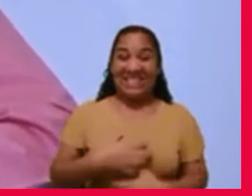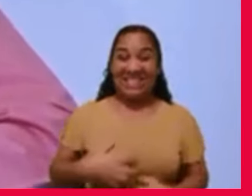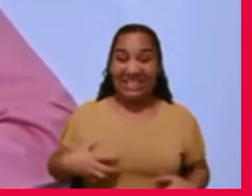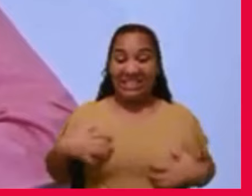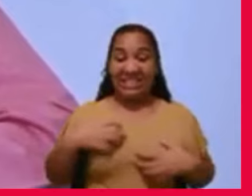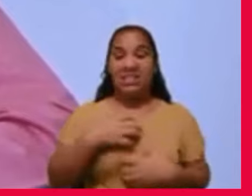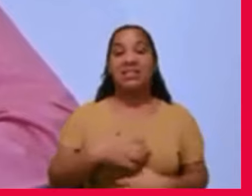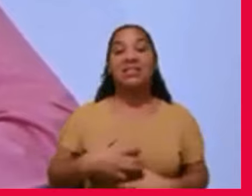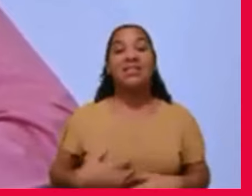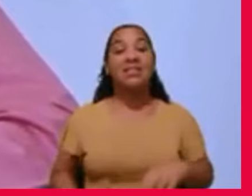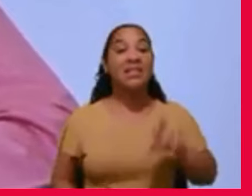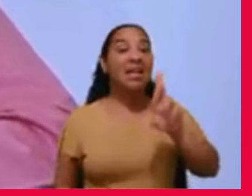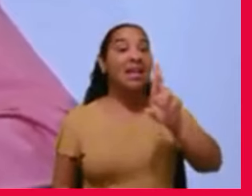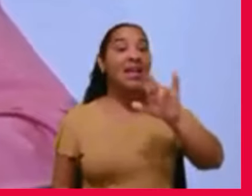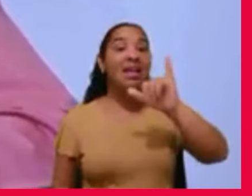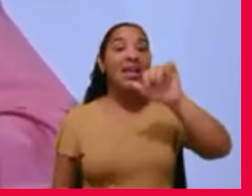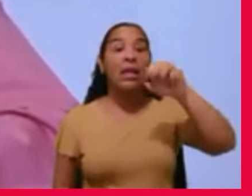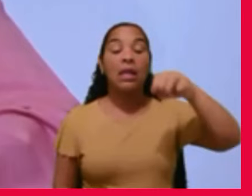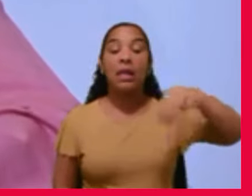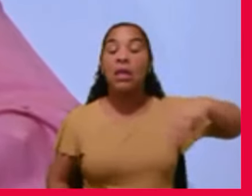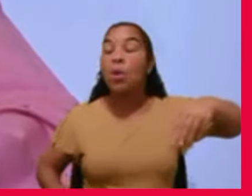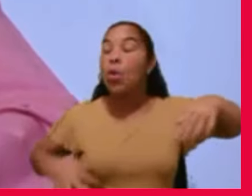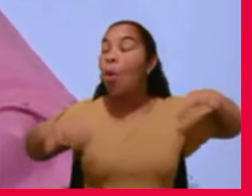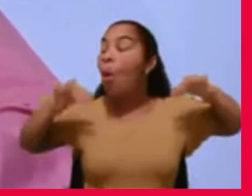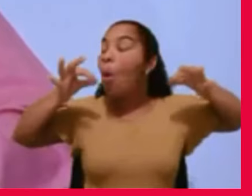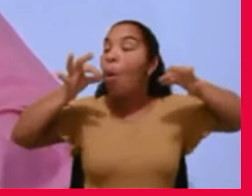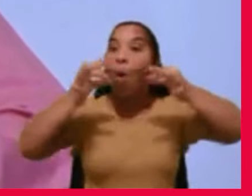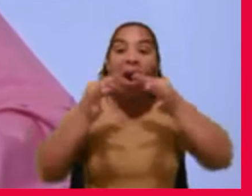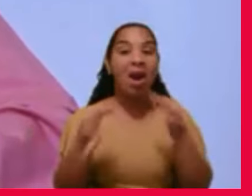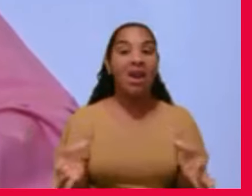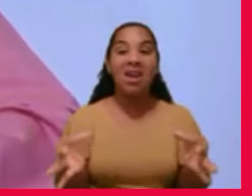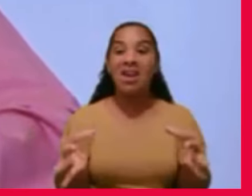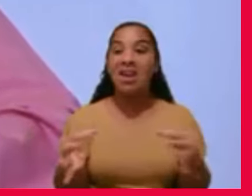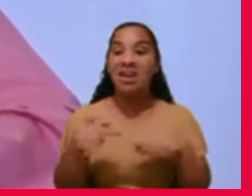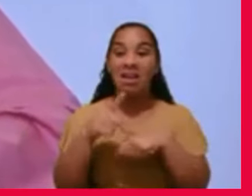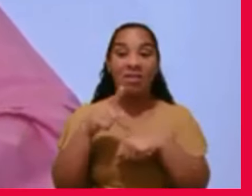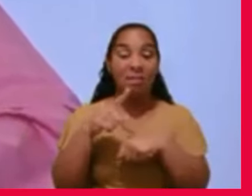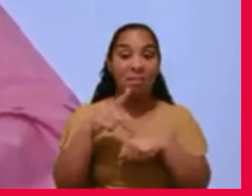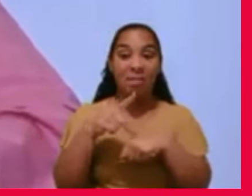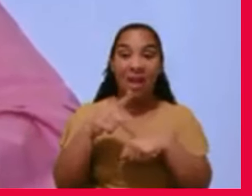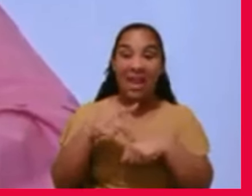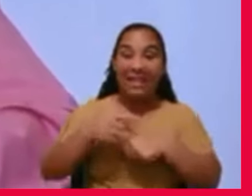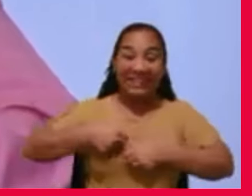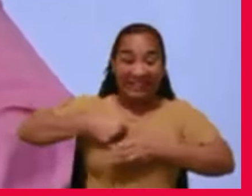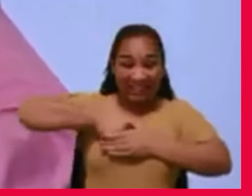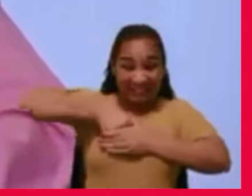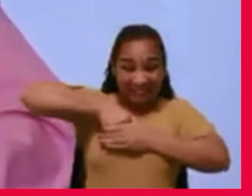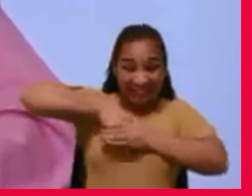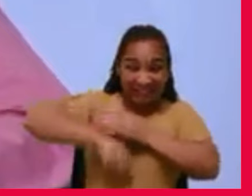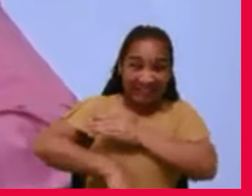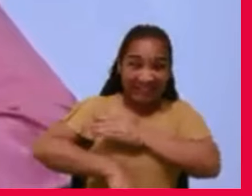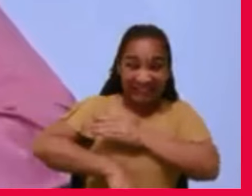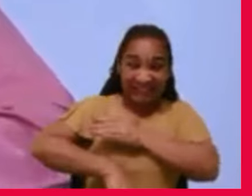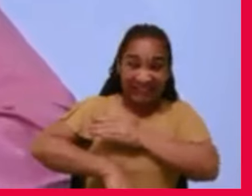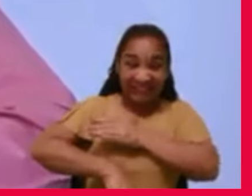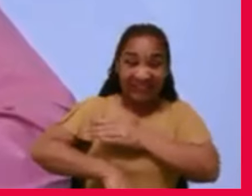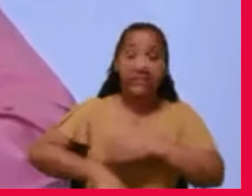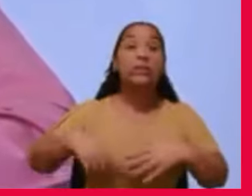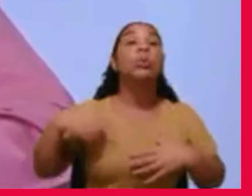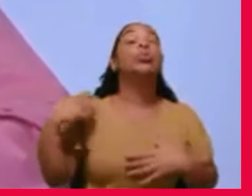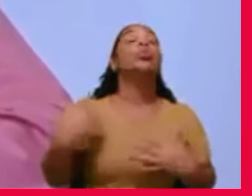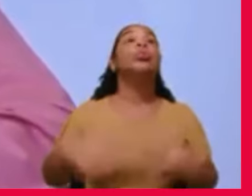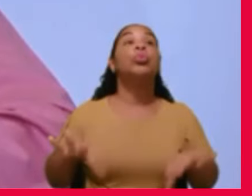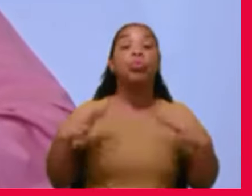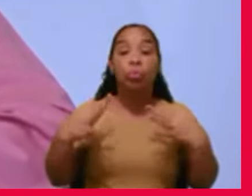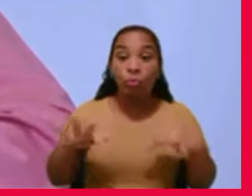uma coisa terrível, uma perda renal, quando vamos expelí-la, ou buscar medicamento